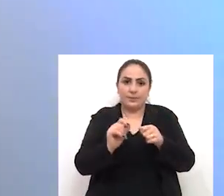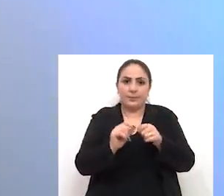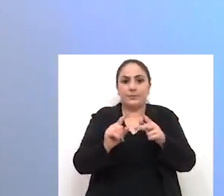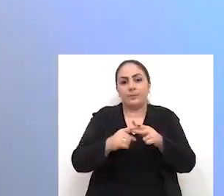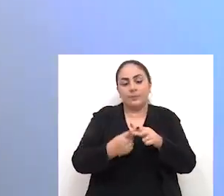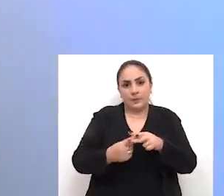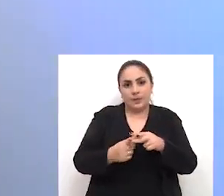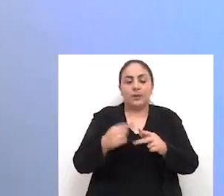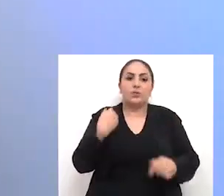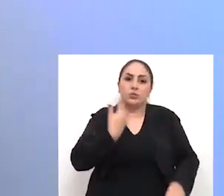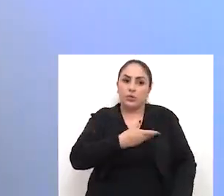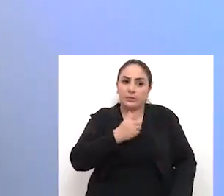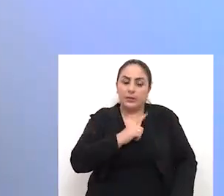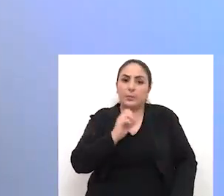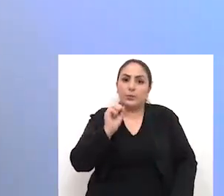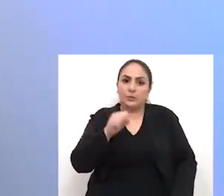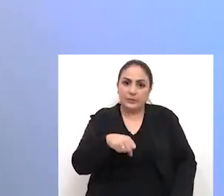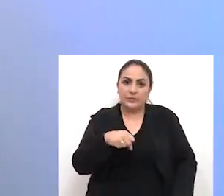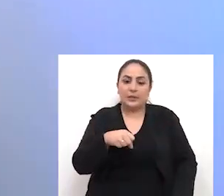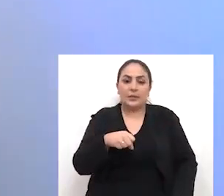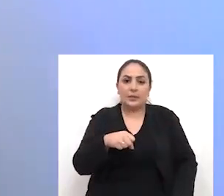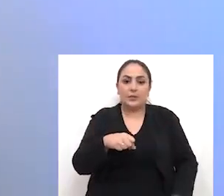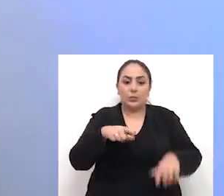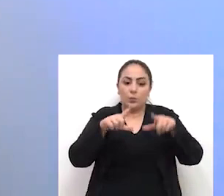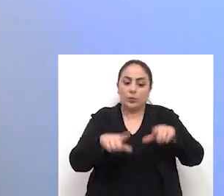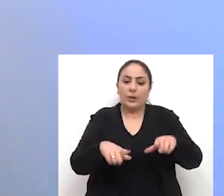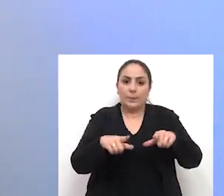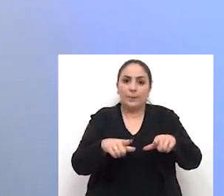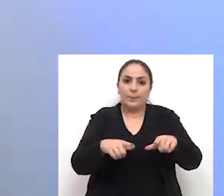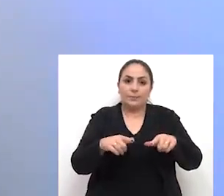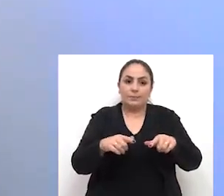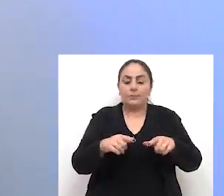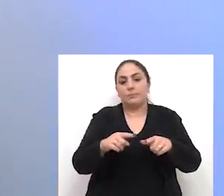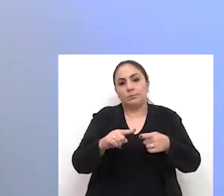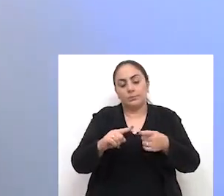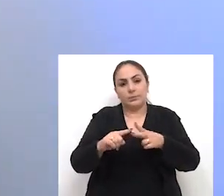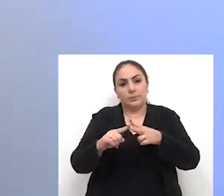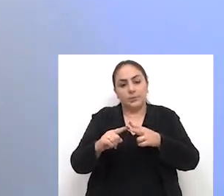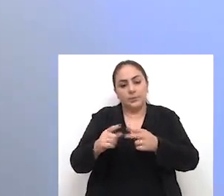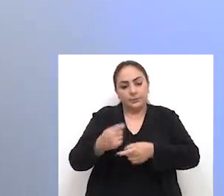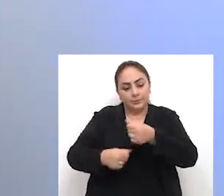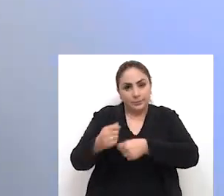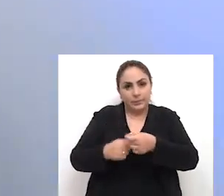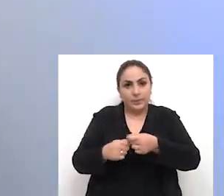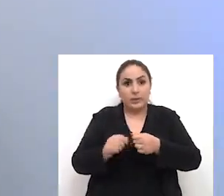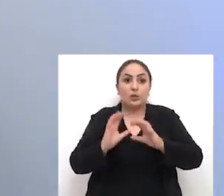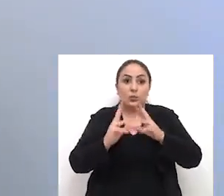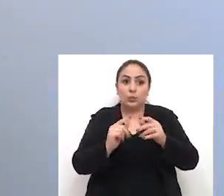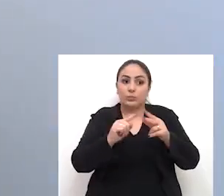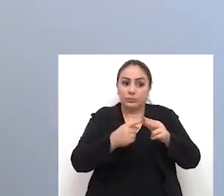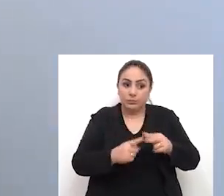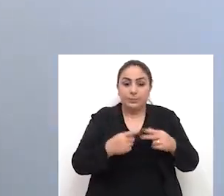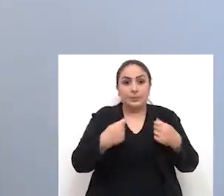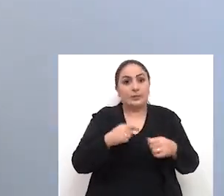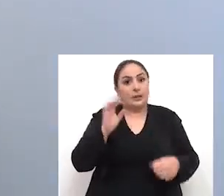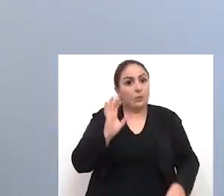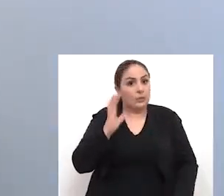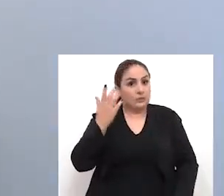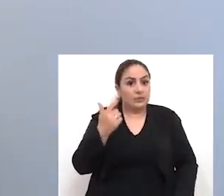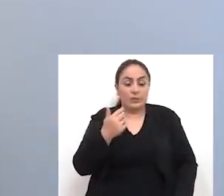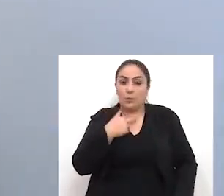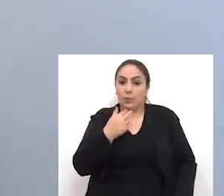ajustes. Então, nós temos, sim, espaço para essa negociação. Agora, é claro, todo ajuste precisa acontecer sem